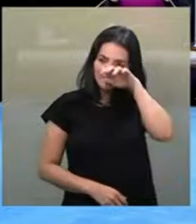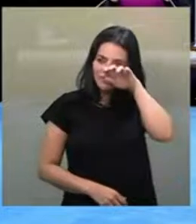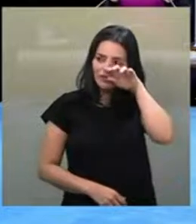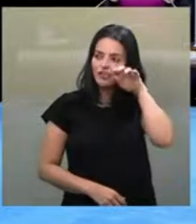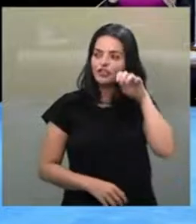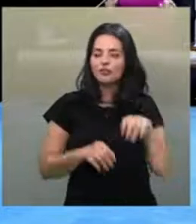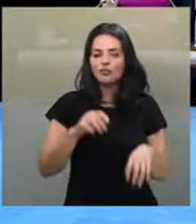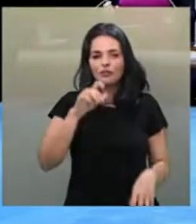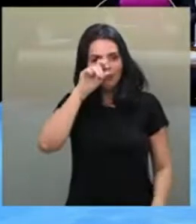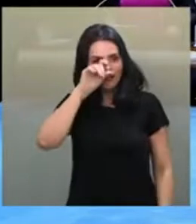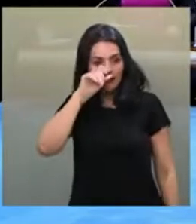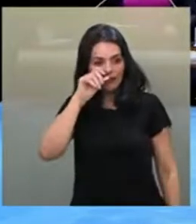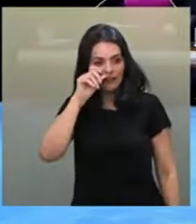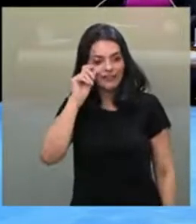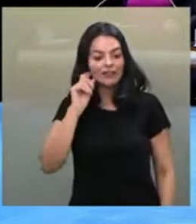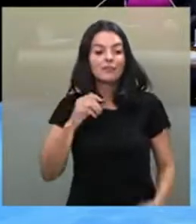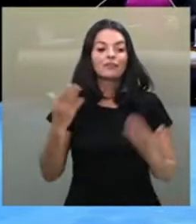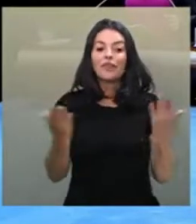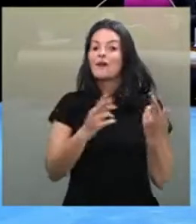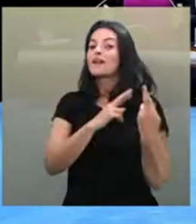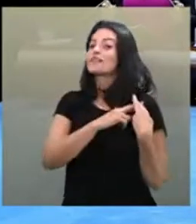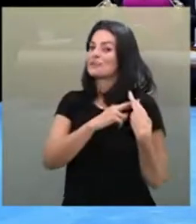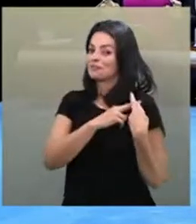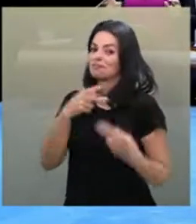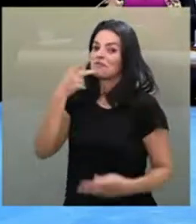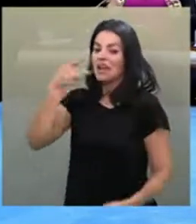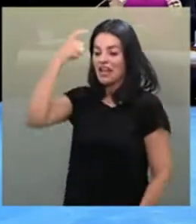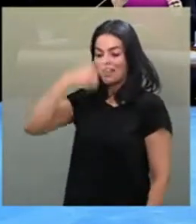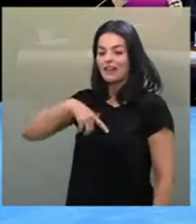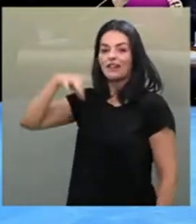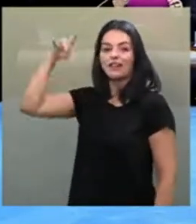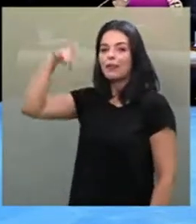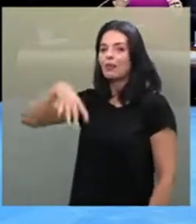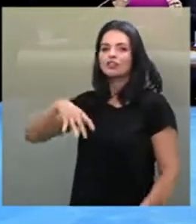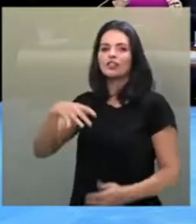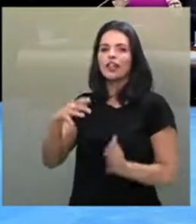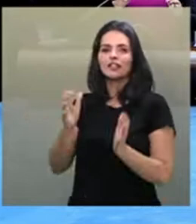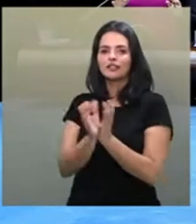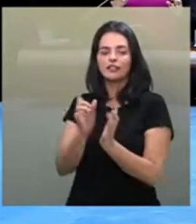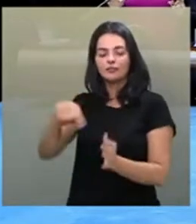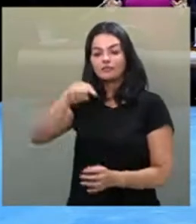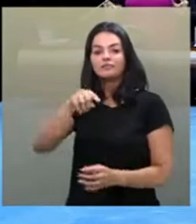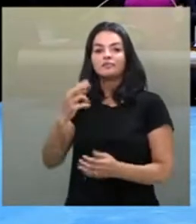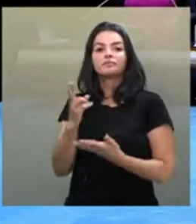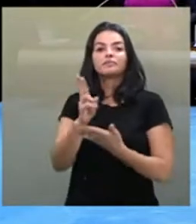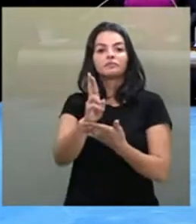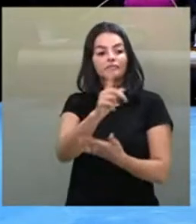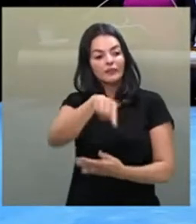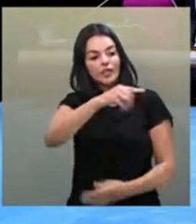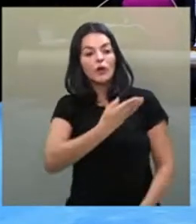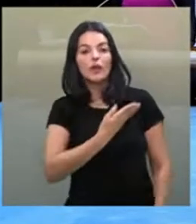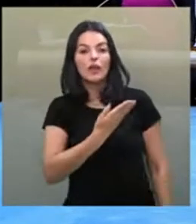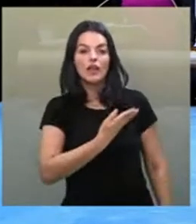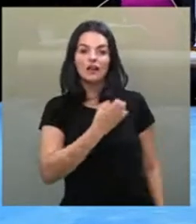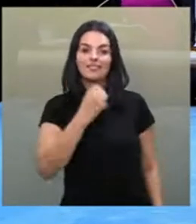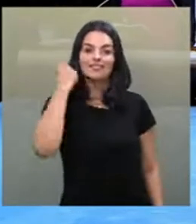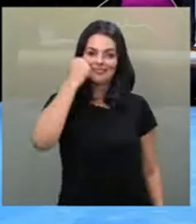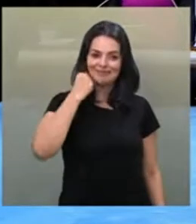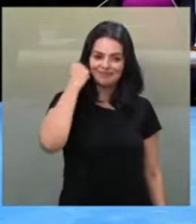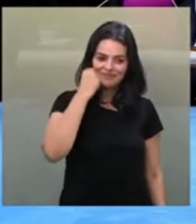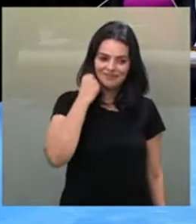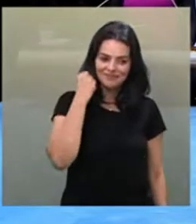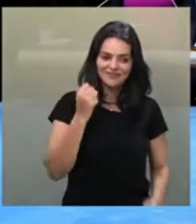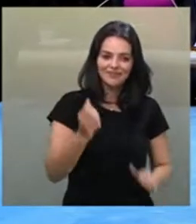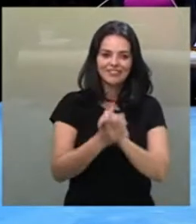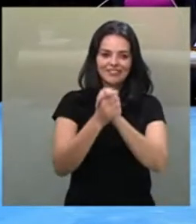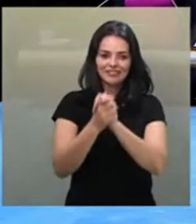Obrigada, senhora presidente. Responsabilidade de falar como multimoradora em nome das minhas colegas e colegas senadores. Em seu nome, eu